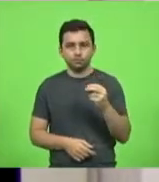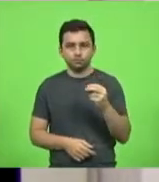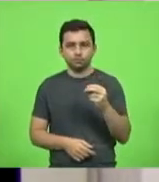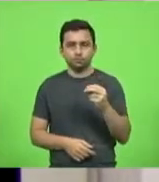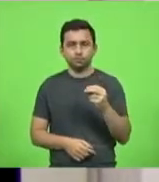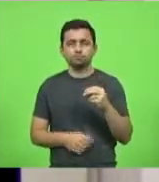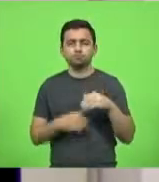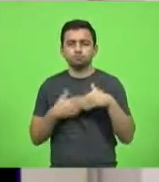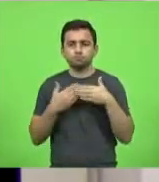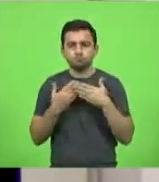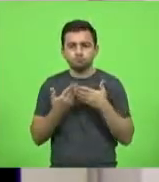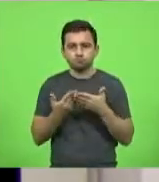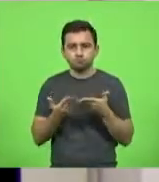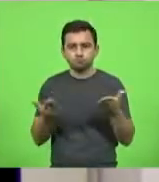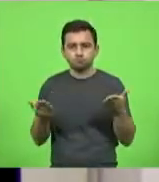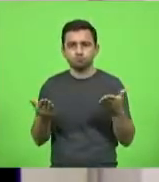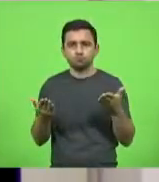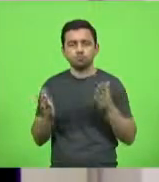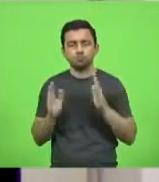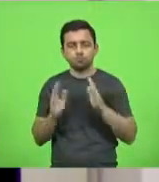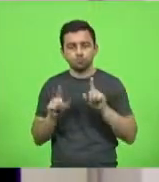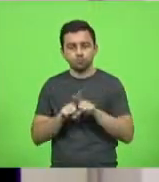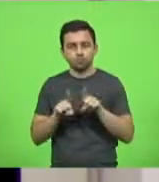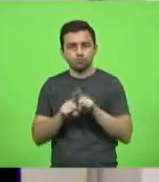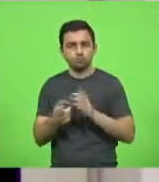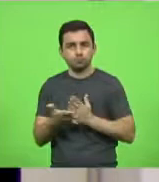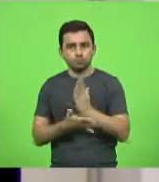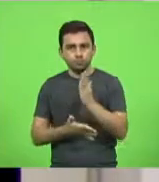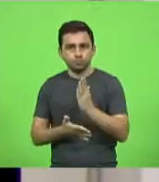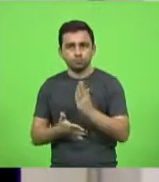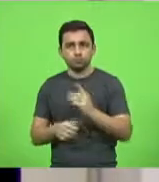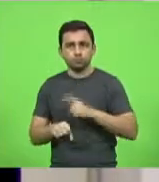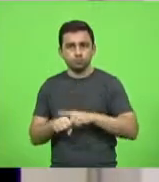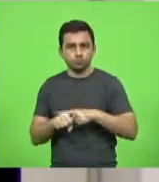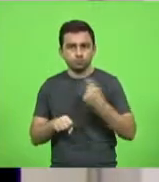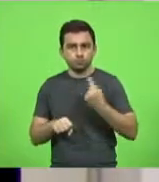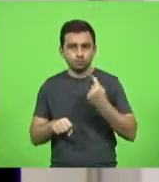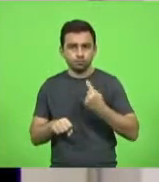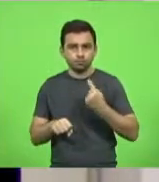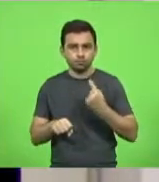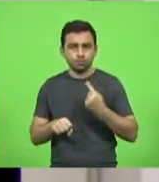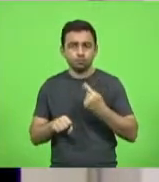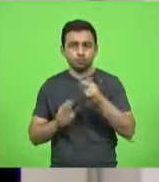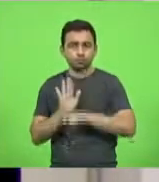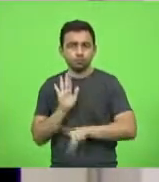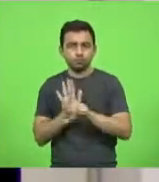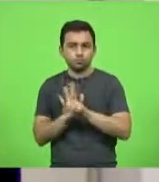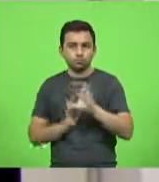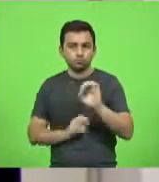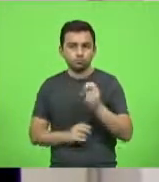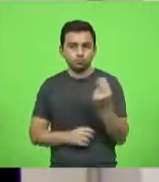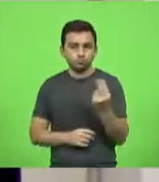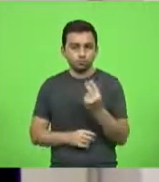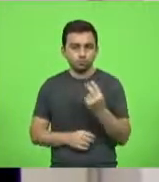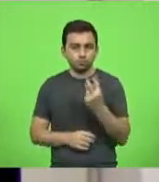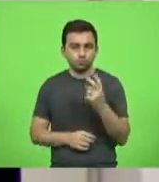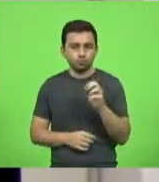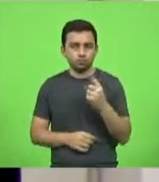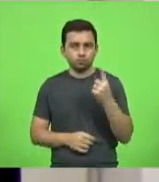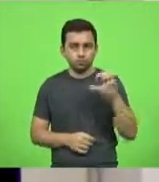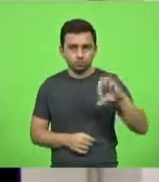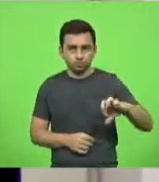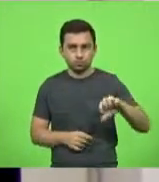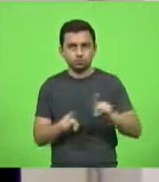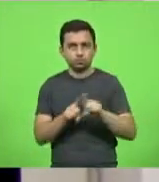Respectivamente, foi aprovado em turno único o projeto de lei número 022 de 2019, com